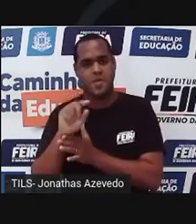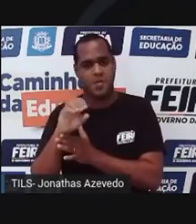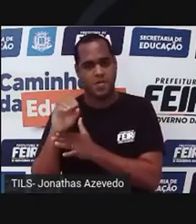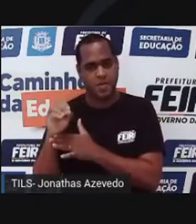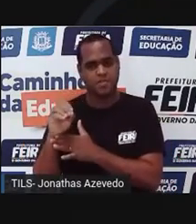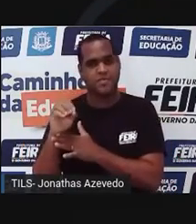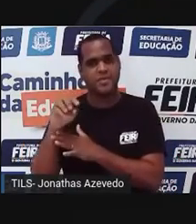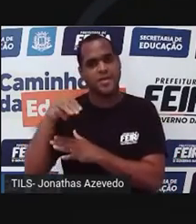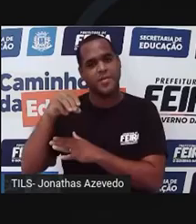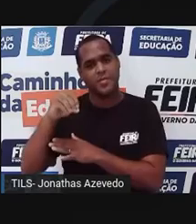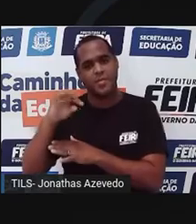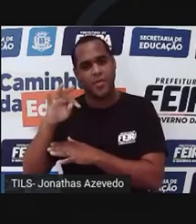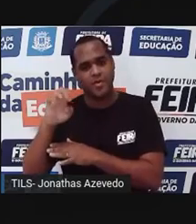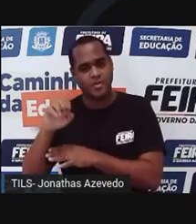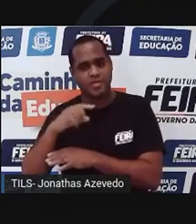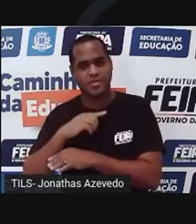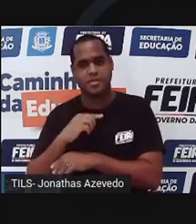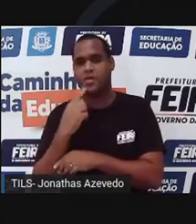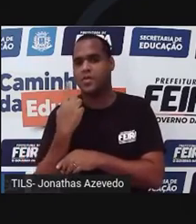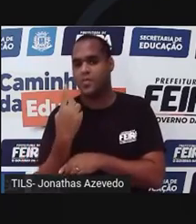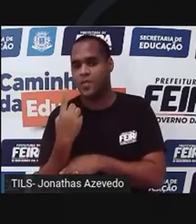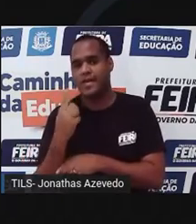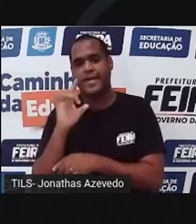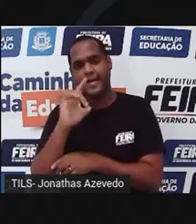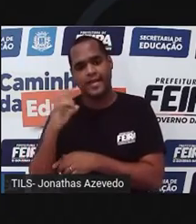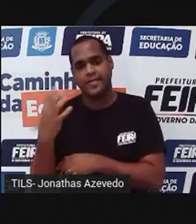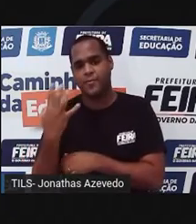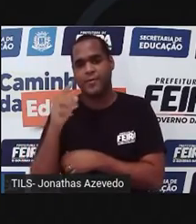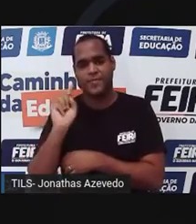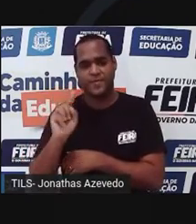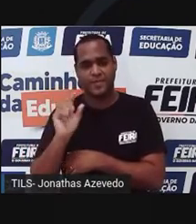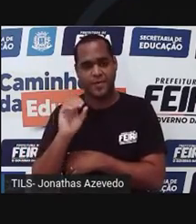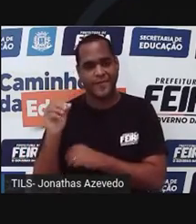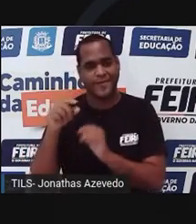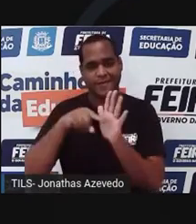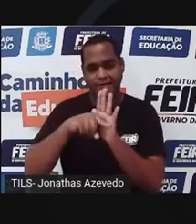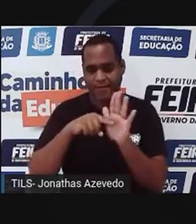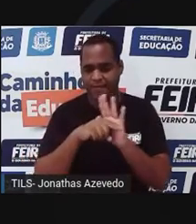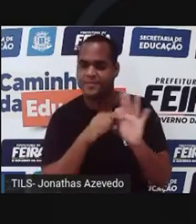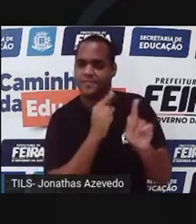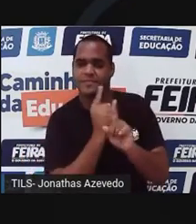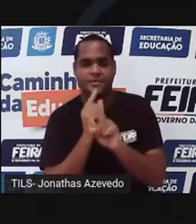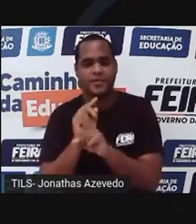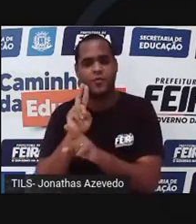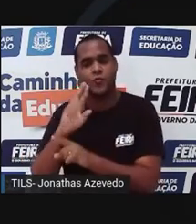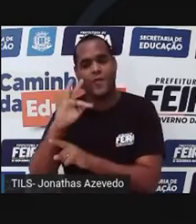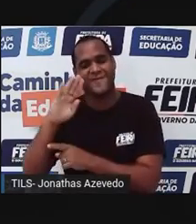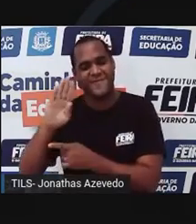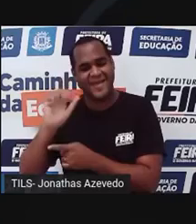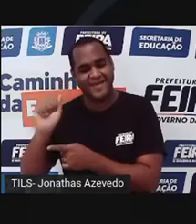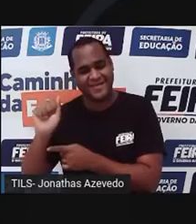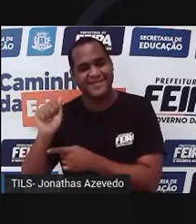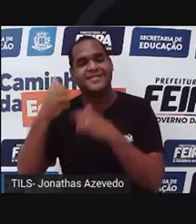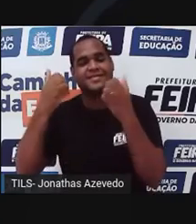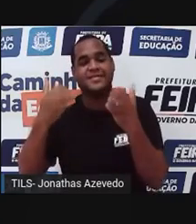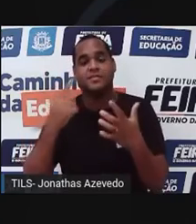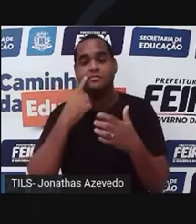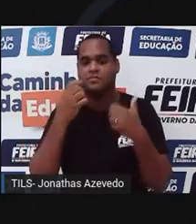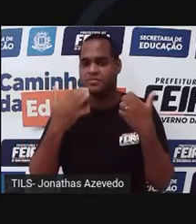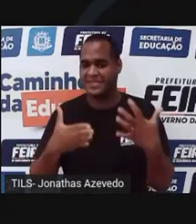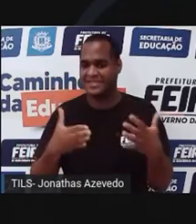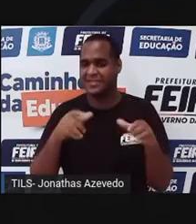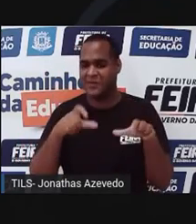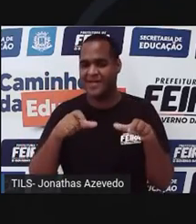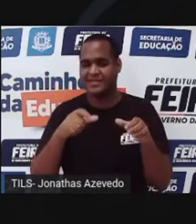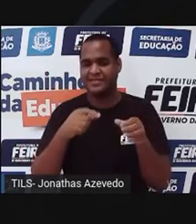Em Monte Santo, uma em cada 4 mil. Os pesquisadores da Universidade Federal da Bahia explicam a razão. A cidade pobre